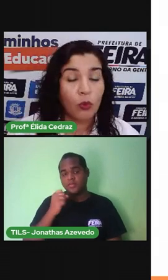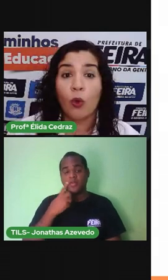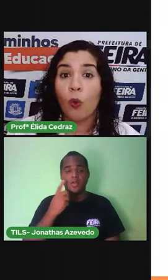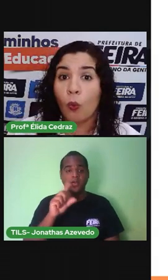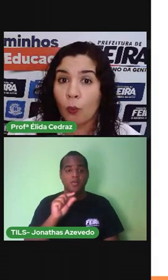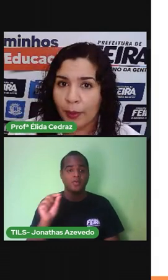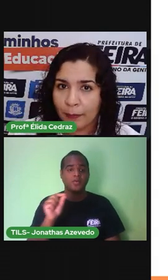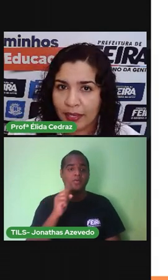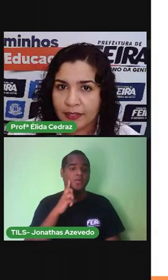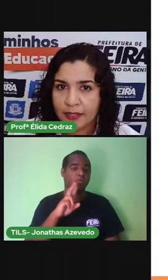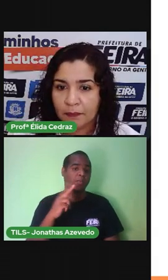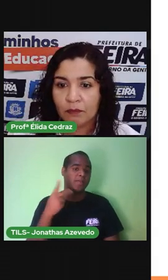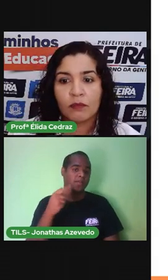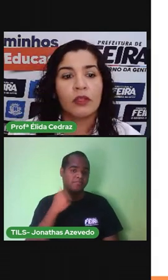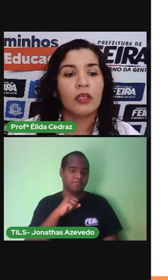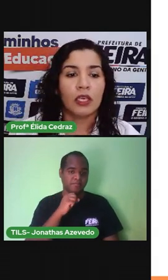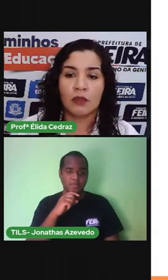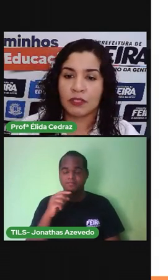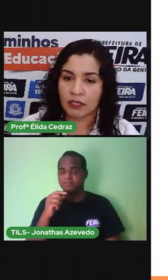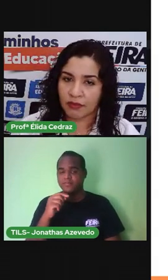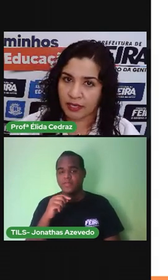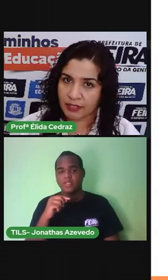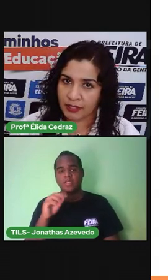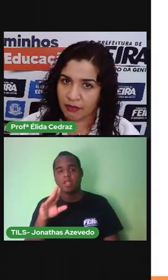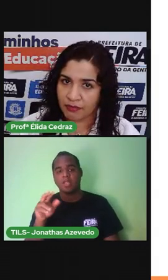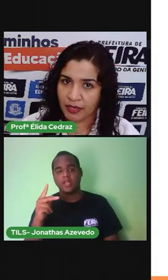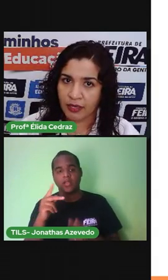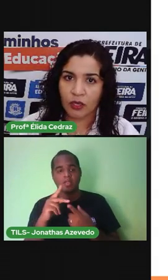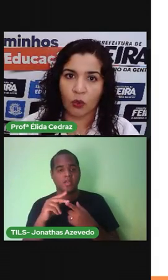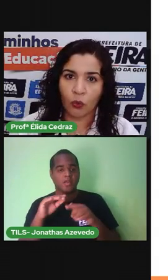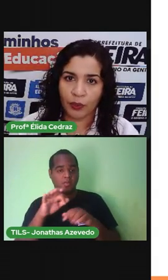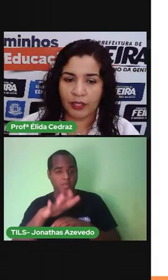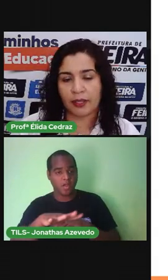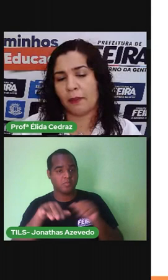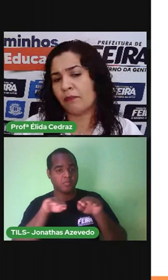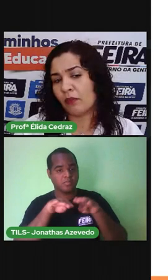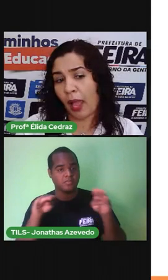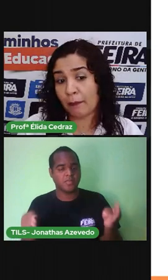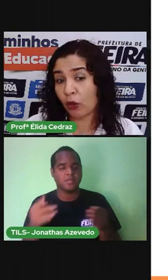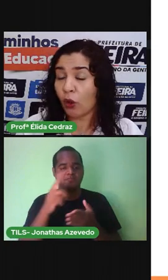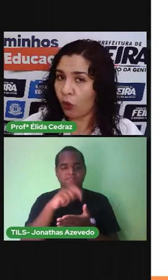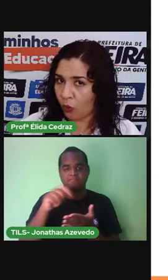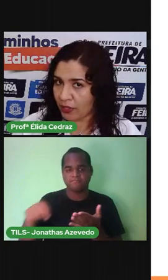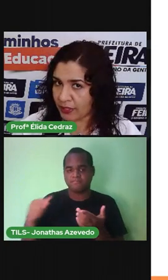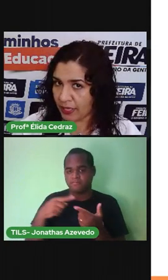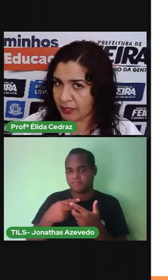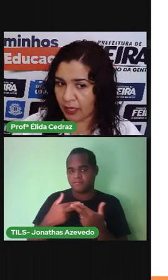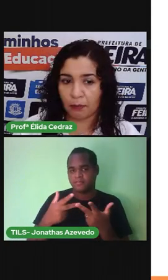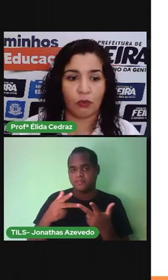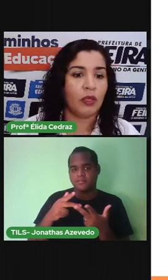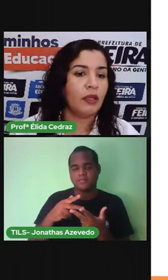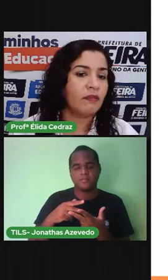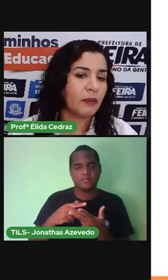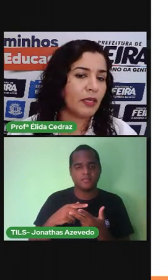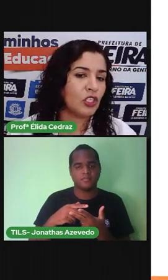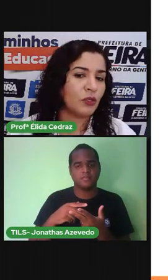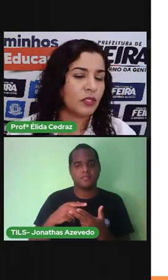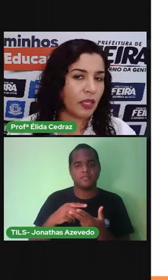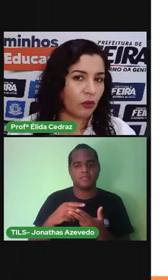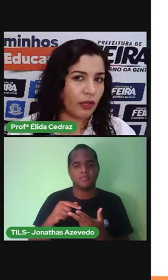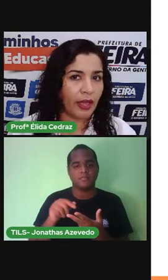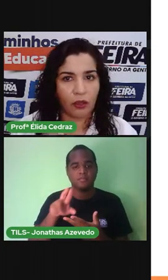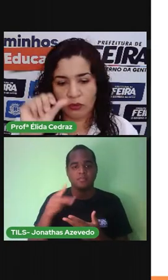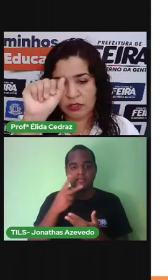palmo Uma mesa E você vai escrever O item A PRO colocou Esse exemplo Vai